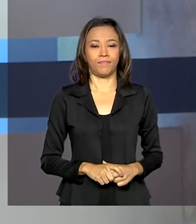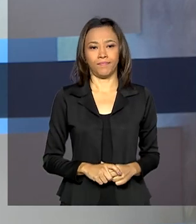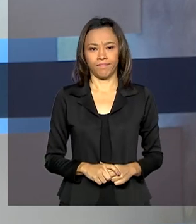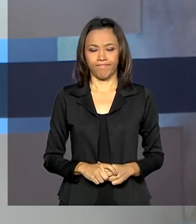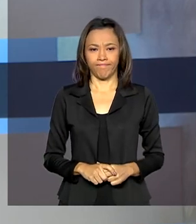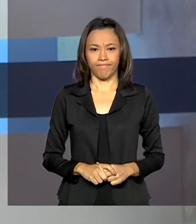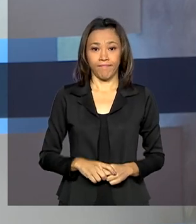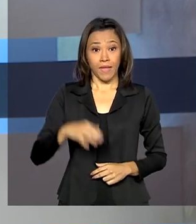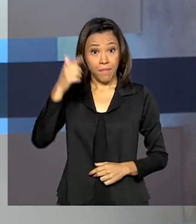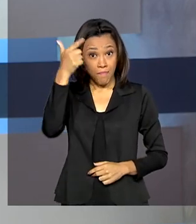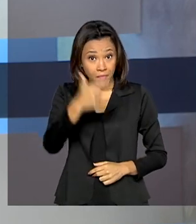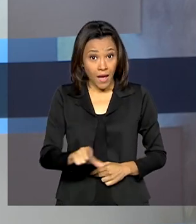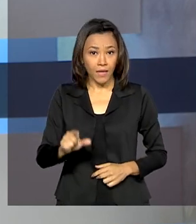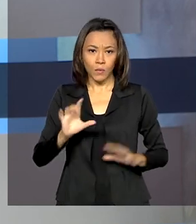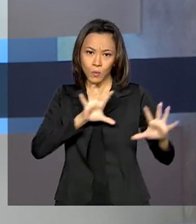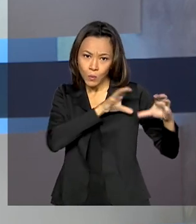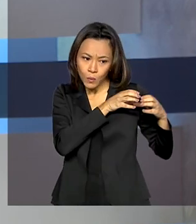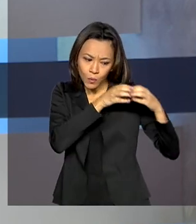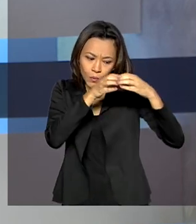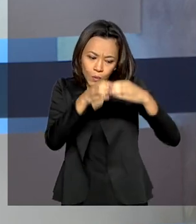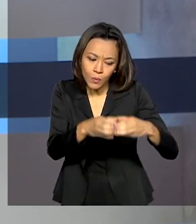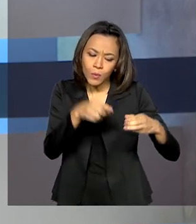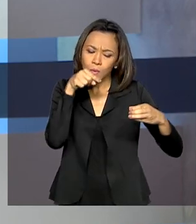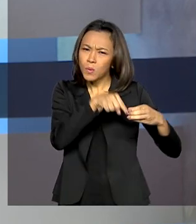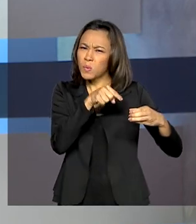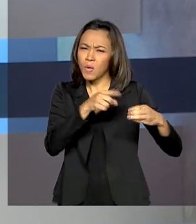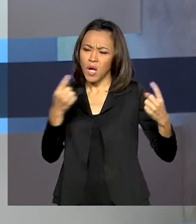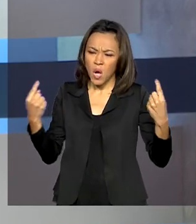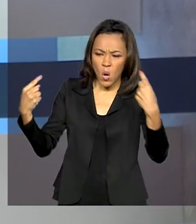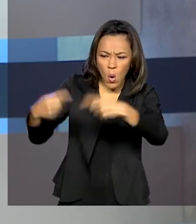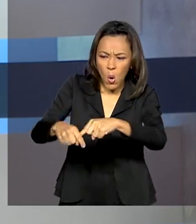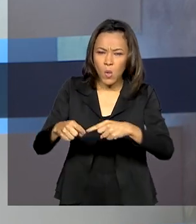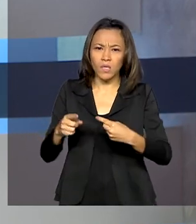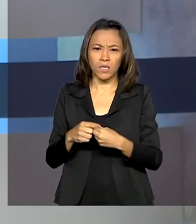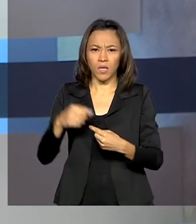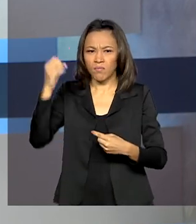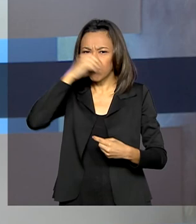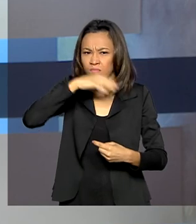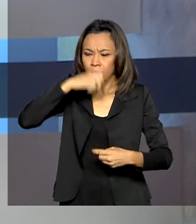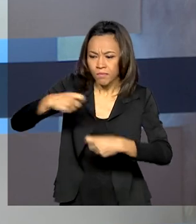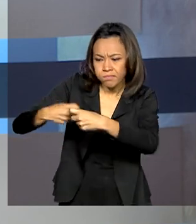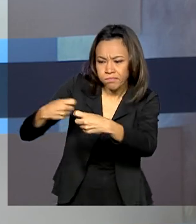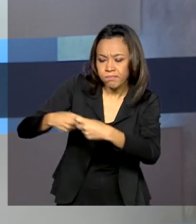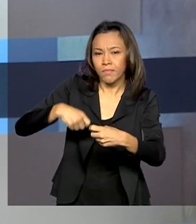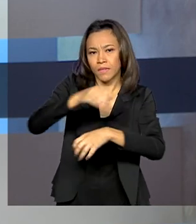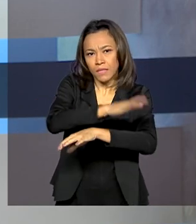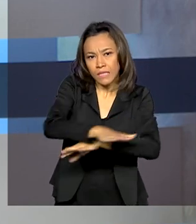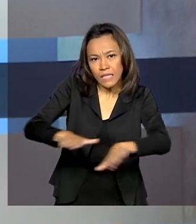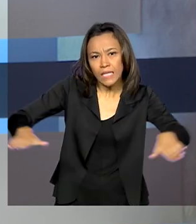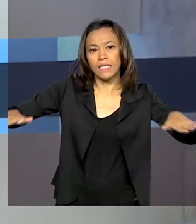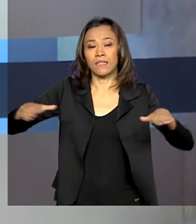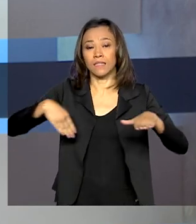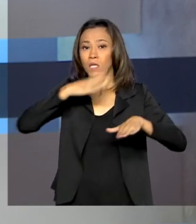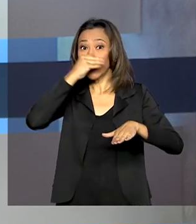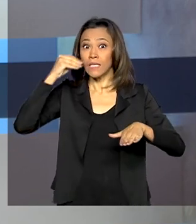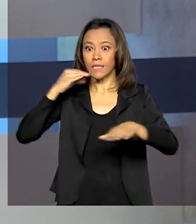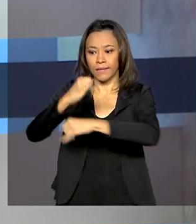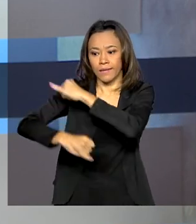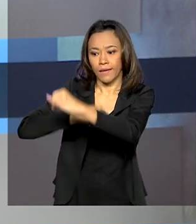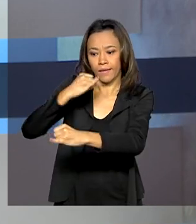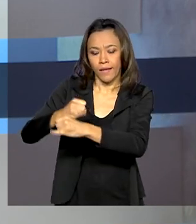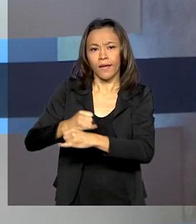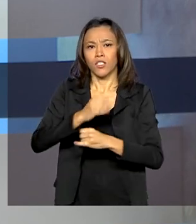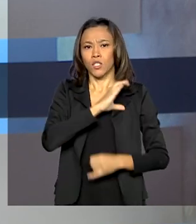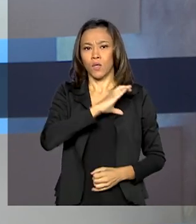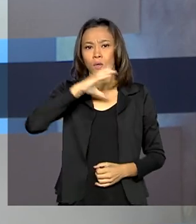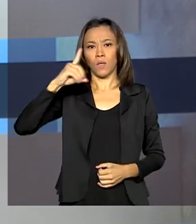Mais uma fase da Operação Luz na Infância de Combate à Exploração Sexual de Crianças e Adolescentes na Internet foi coordenada pelo